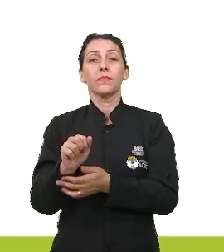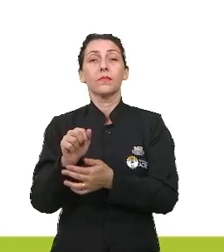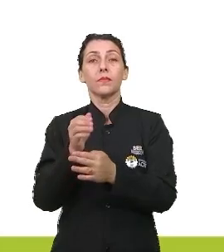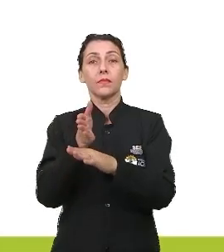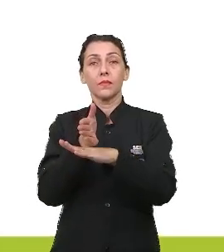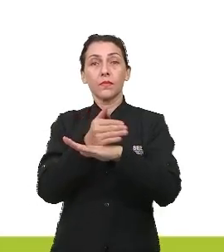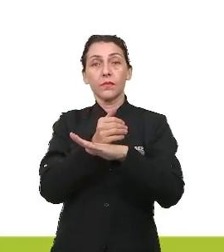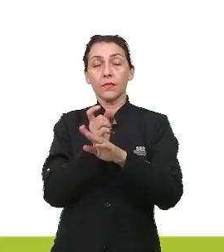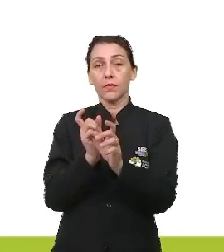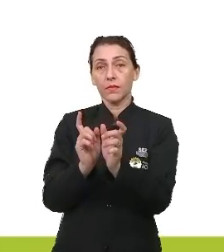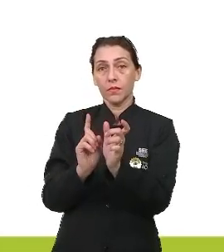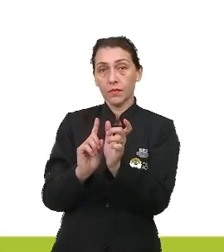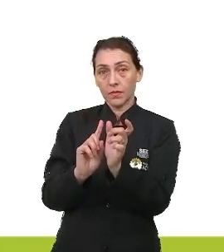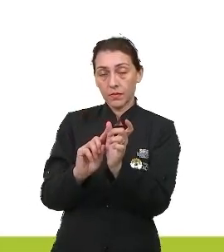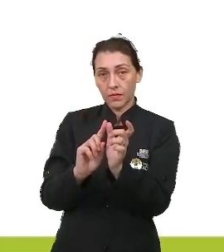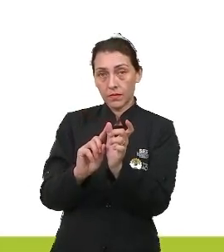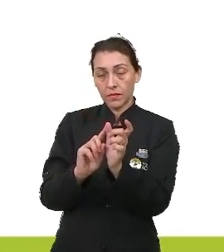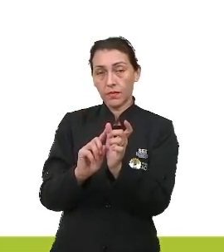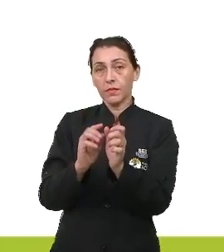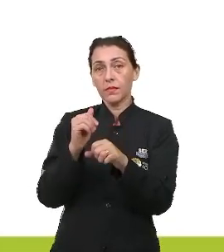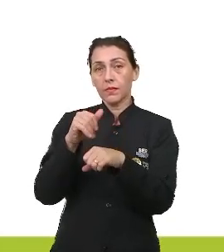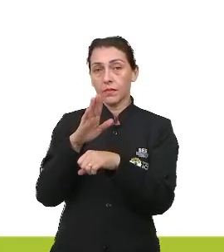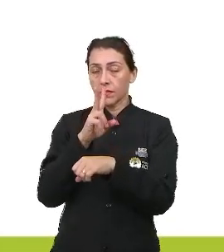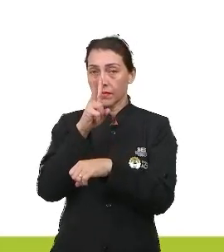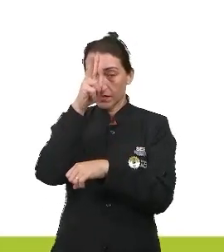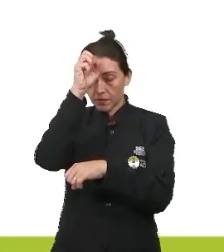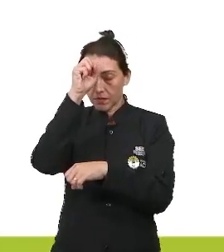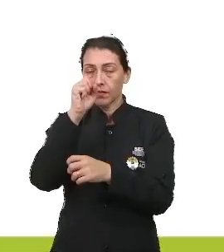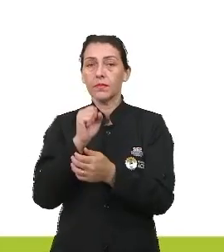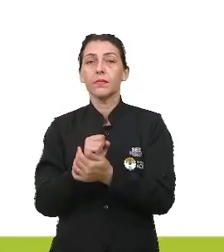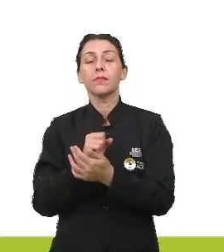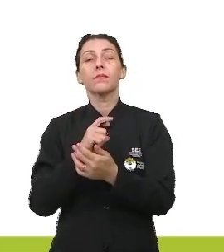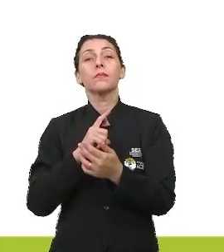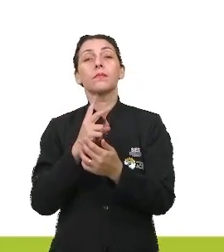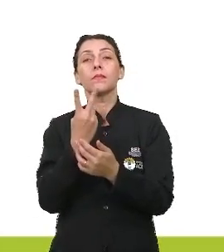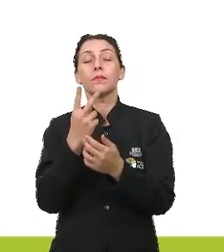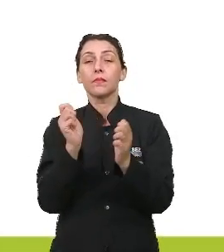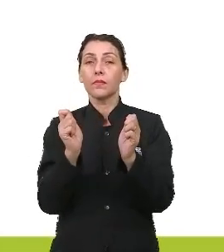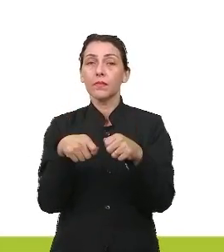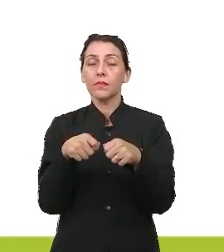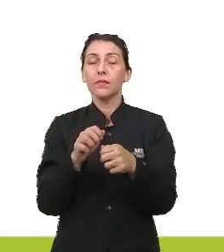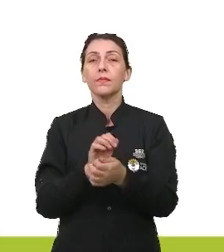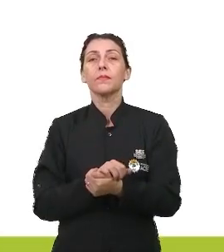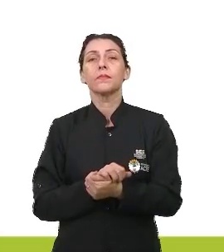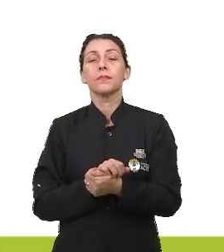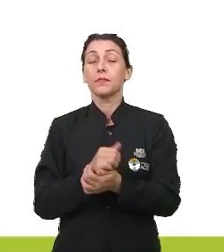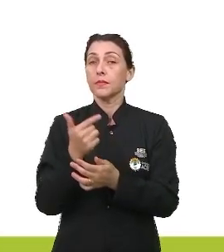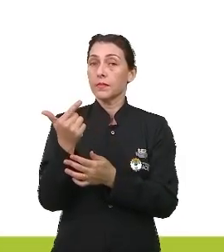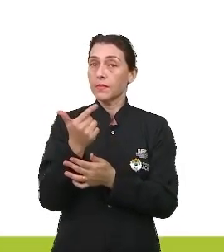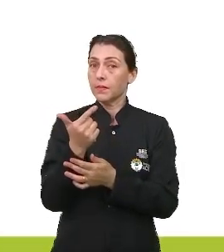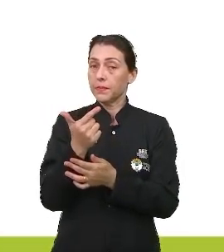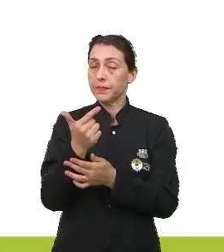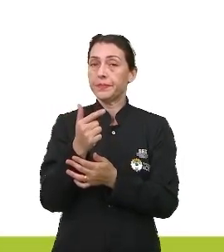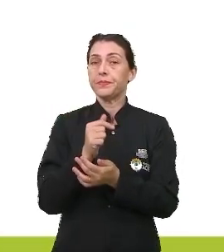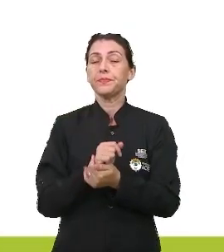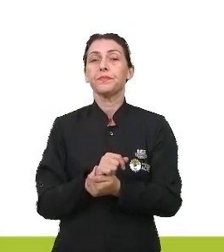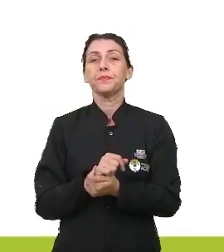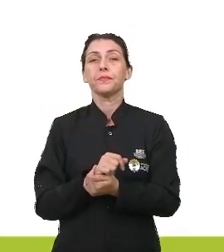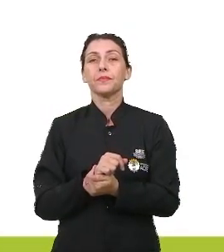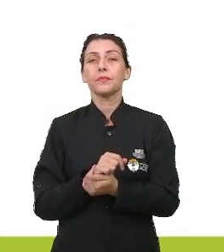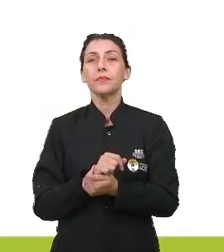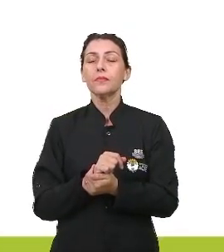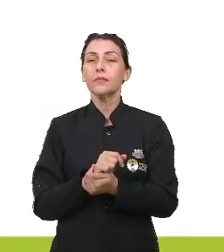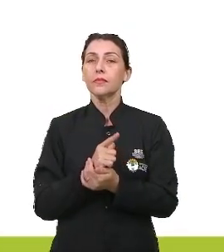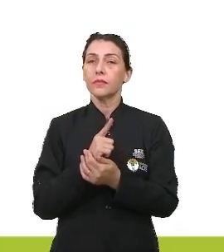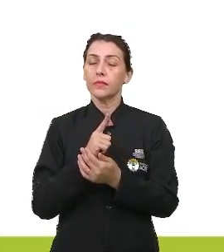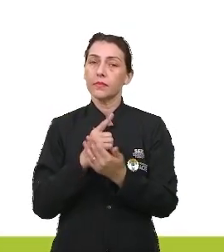antepenúltima sílaba é a mais forte. Então, eu tenho aí essas duas possibilidades, sendo que a segunda, geralmente, é a que